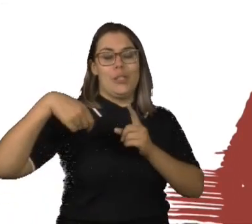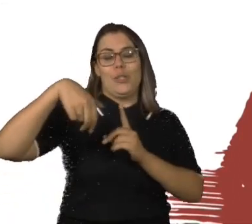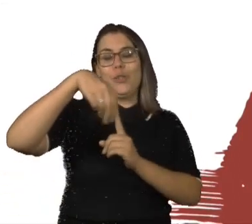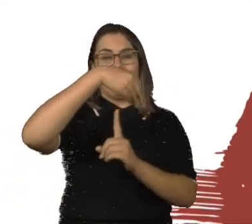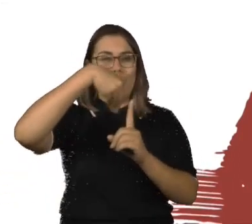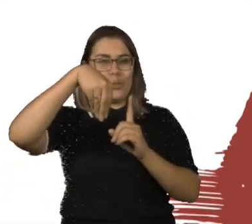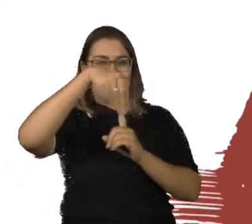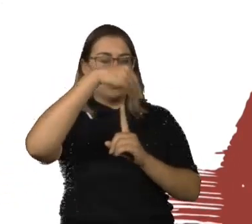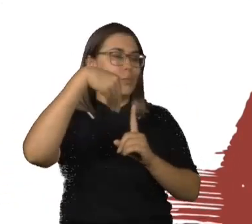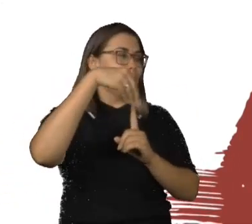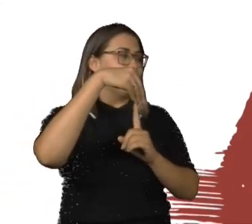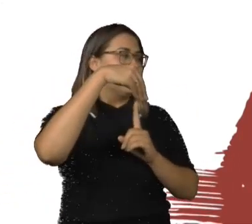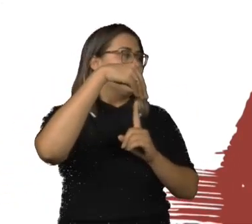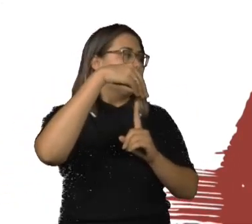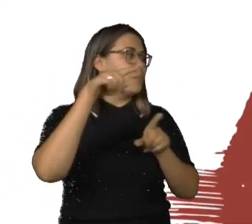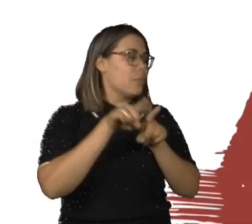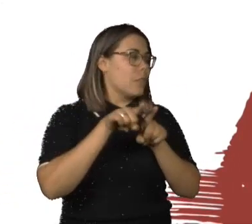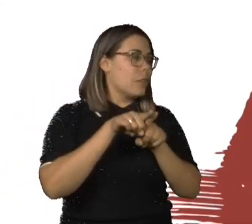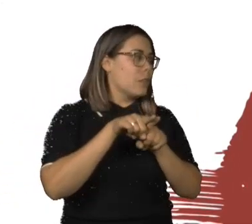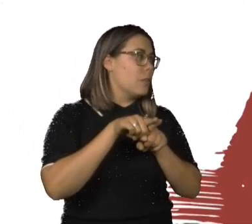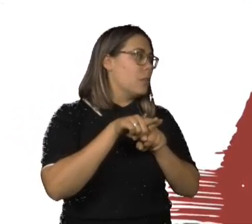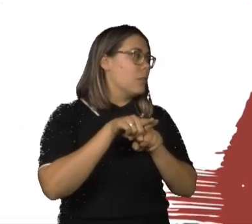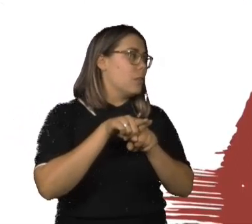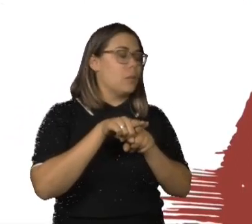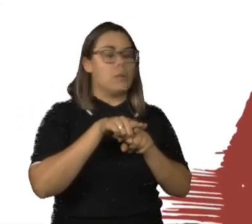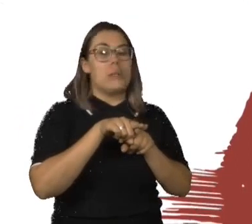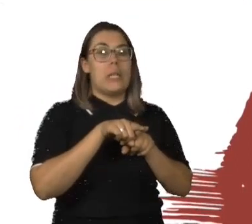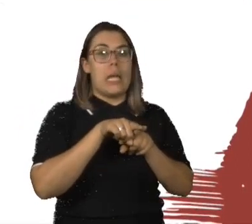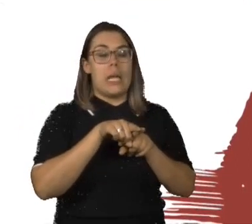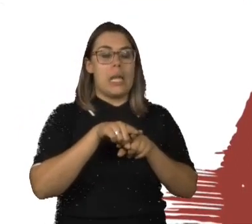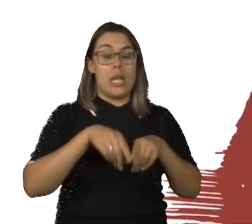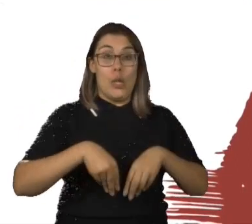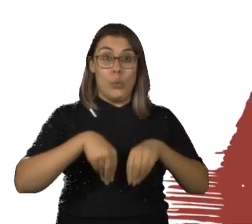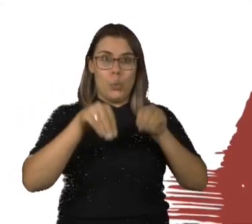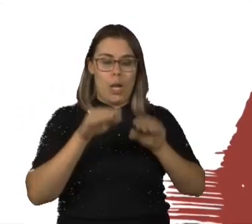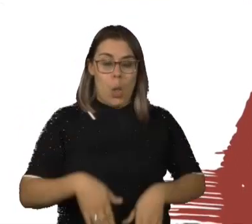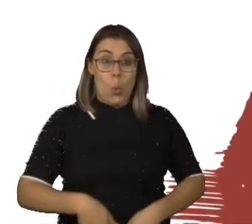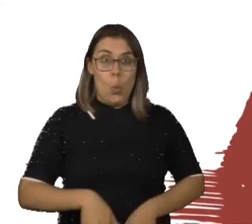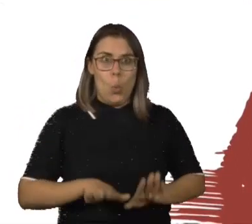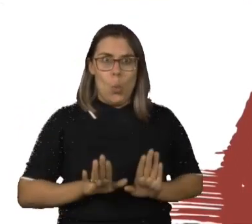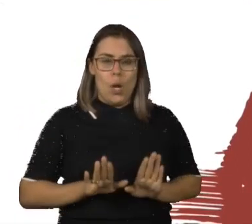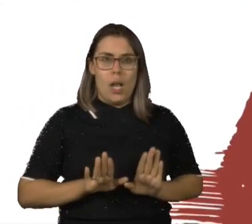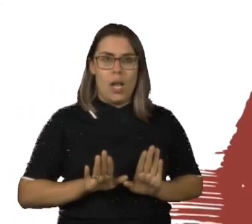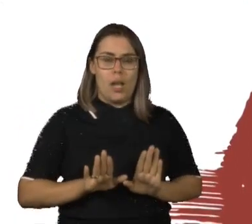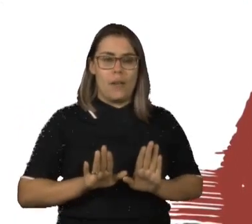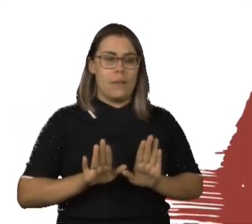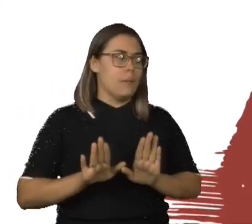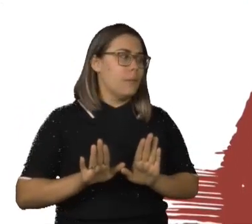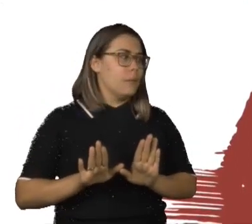tem, levanta-se na frente, num ângulo de 90 graus, em direção ao,